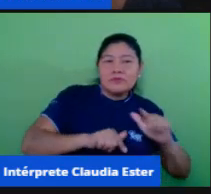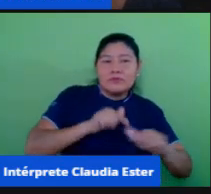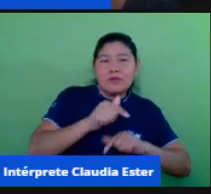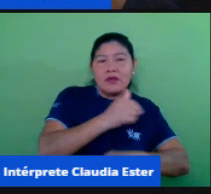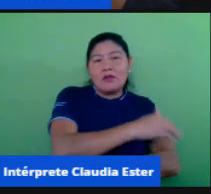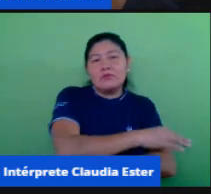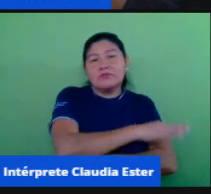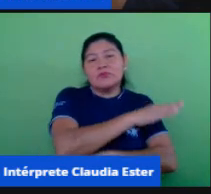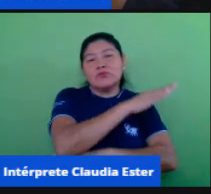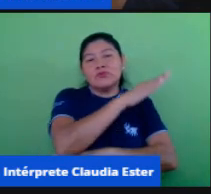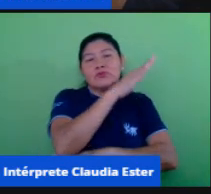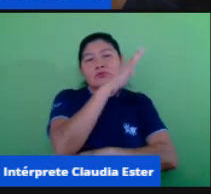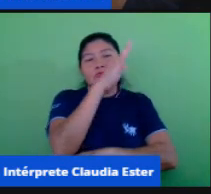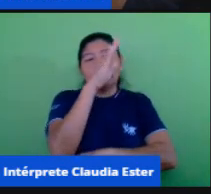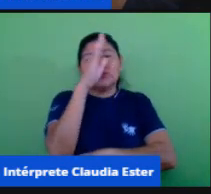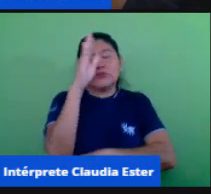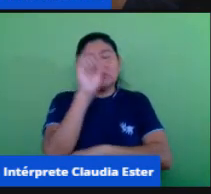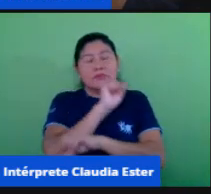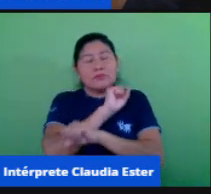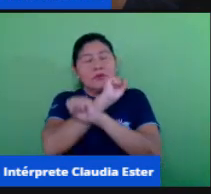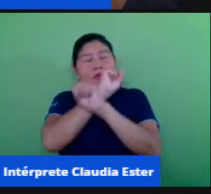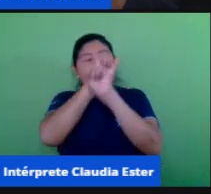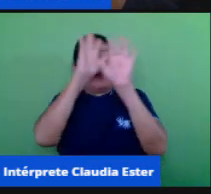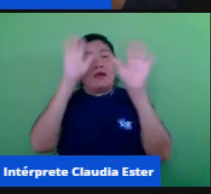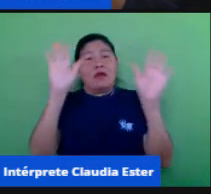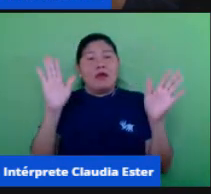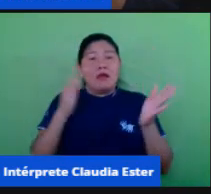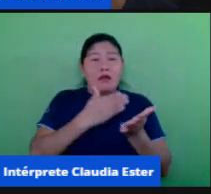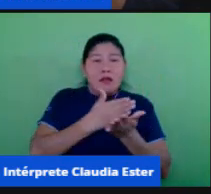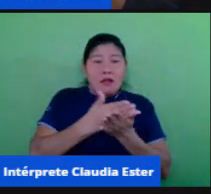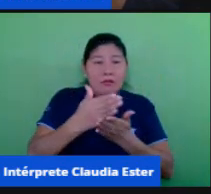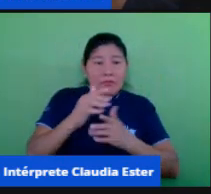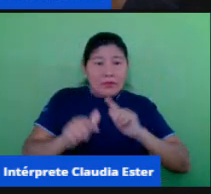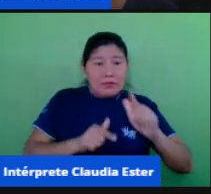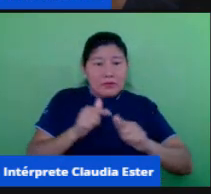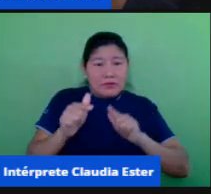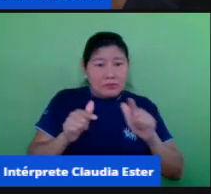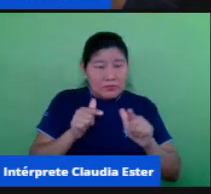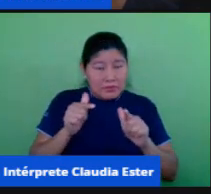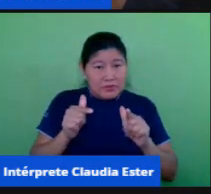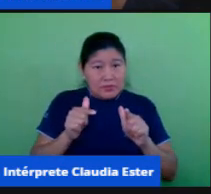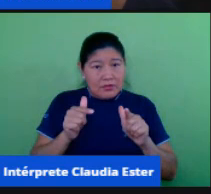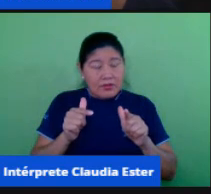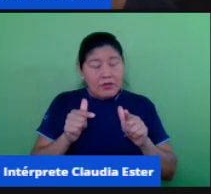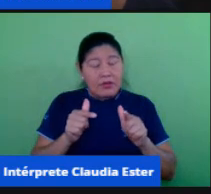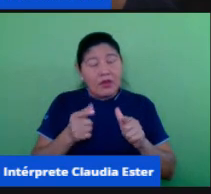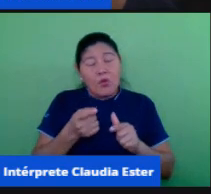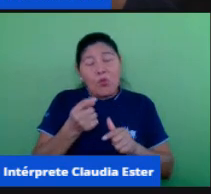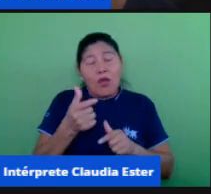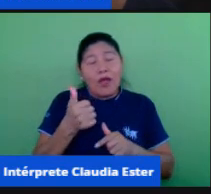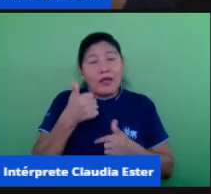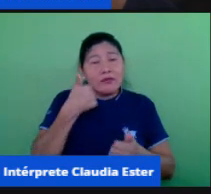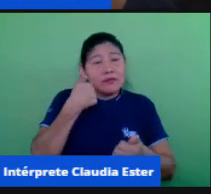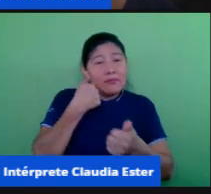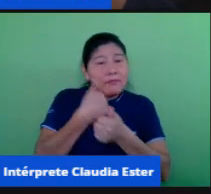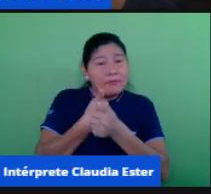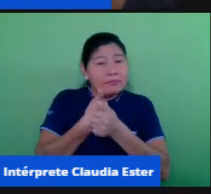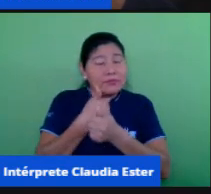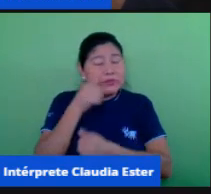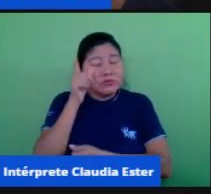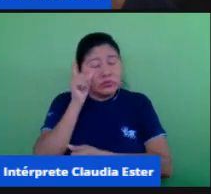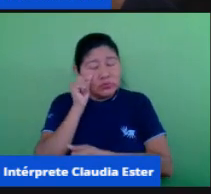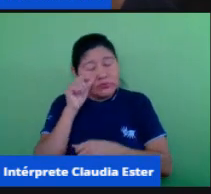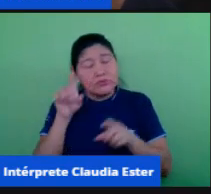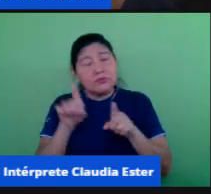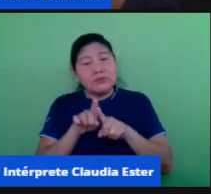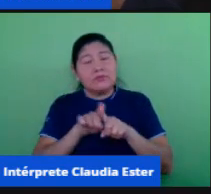momento que nós vamos dormir nós estamos trabalhando na frente dos computadores nos celulares no